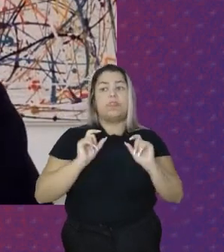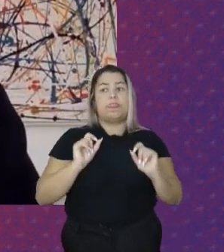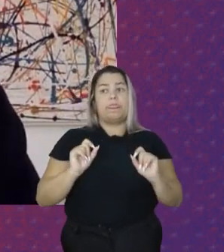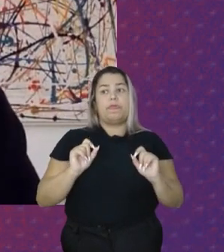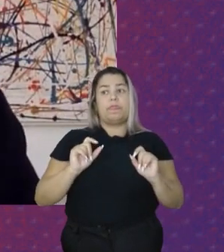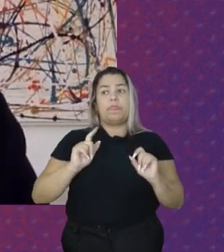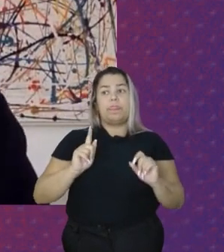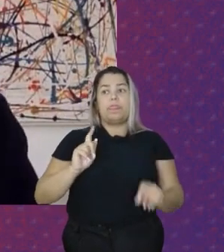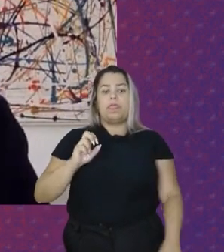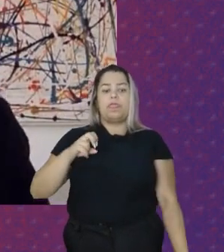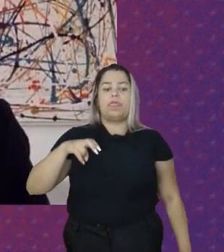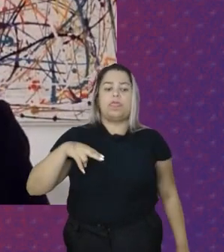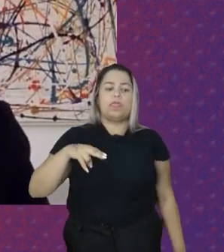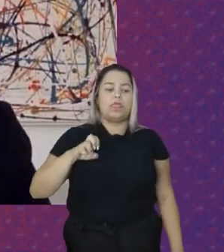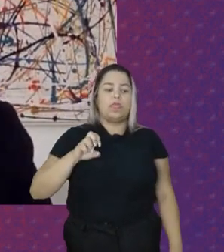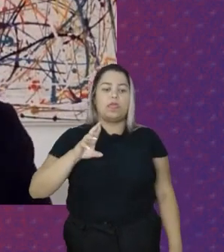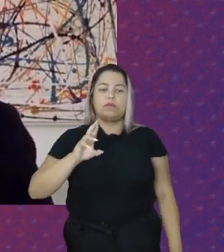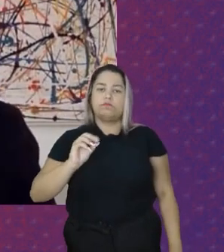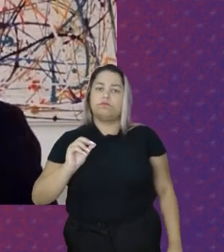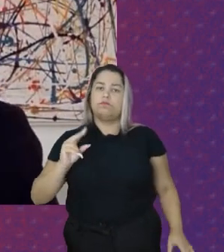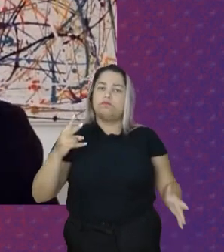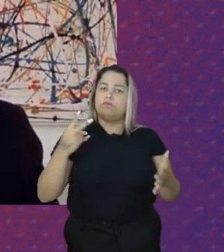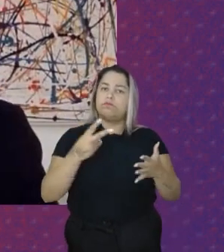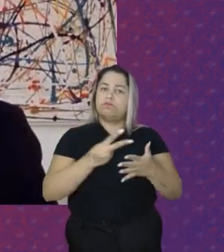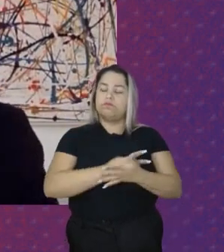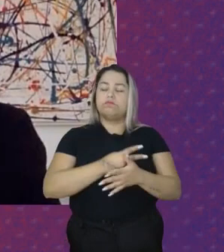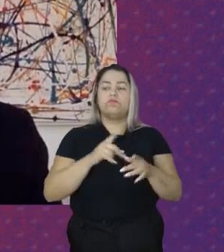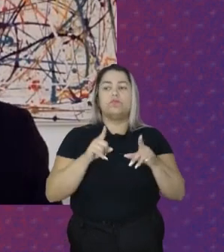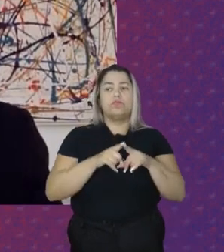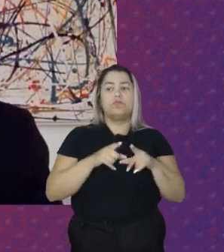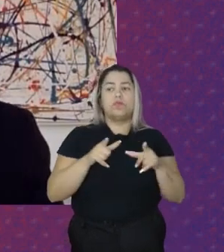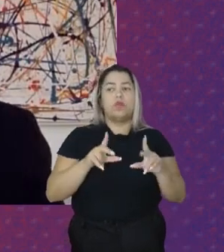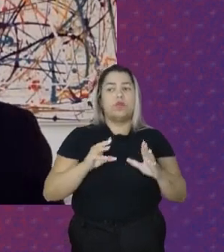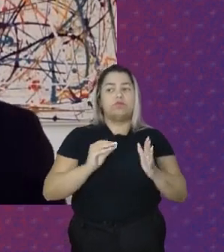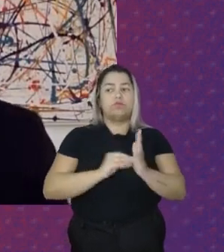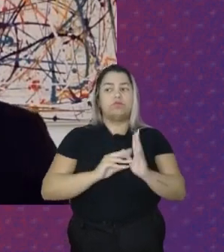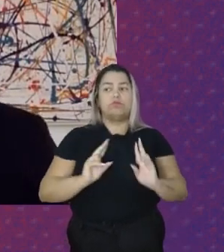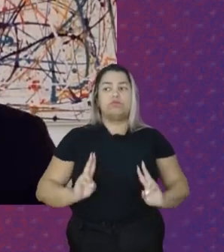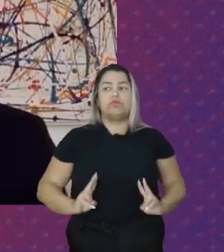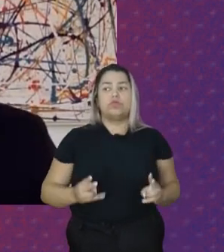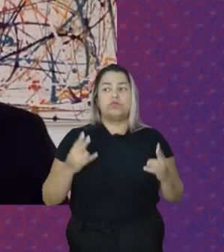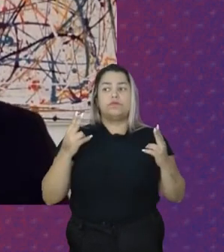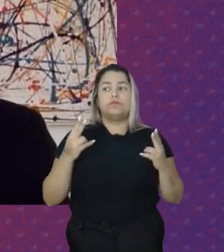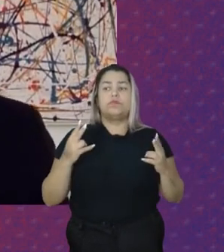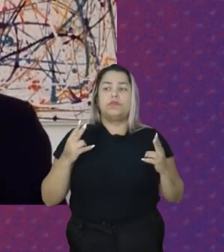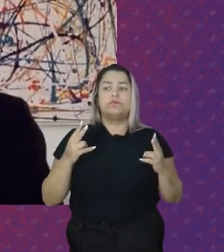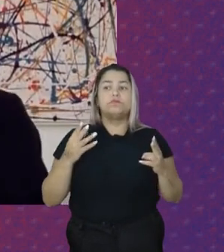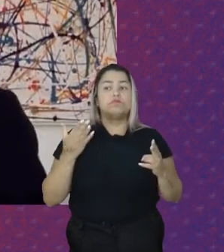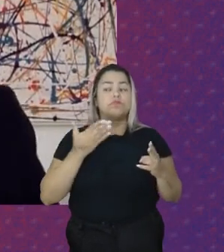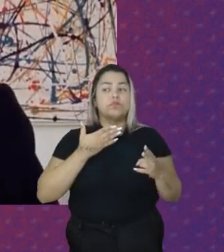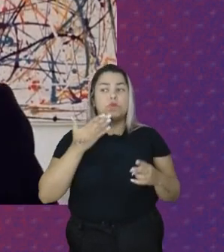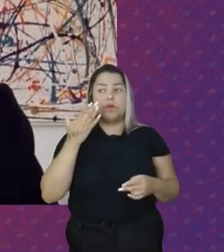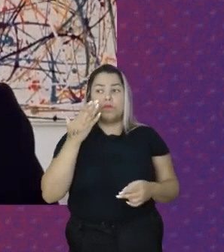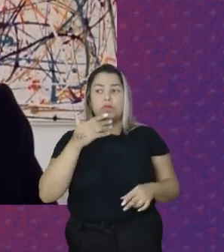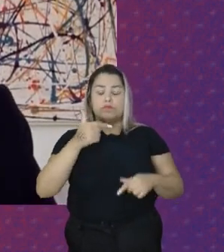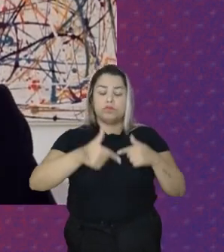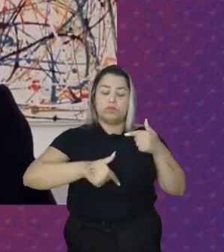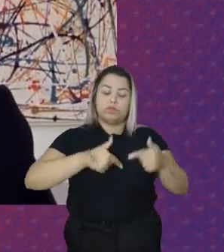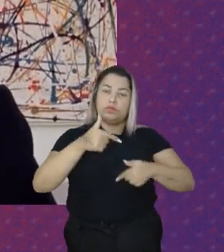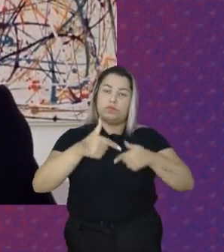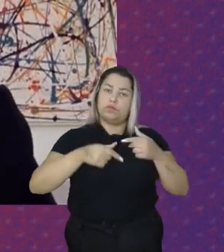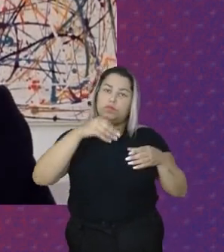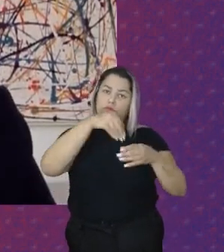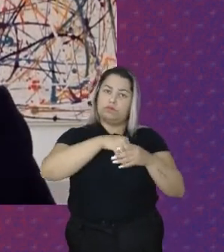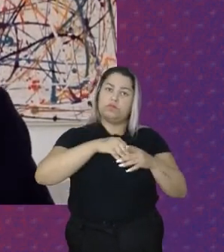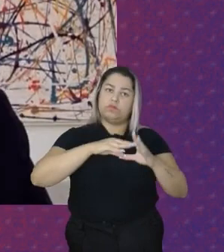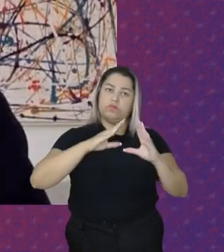gênero Que estabelecem O lugar Desvalorizado E invisibilizado Do trabalho doméstico Em nossa